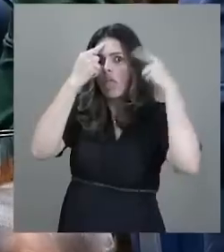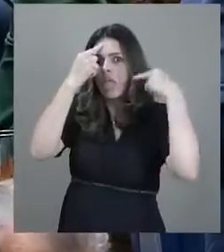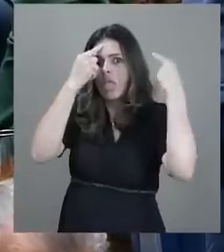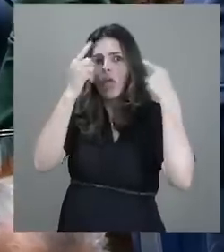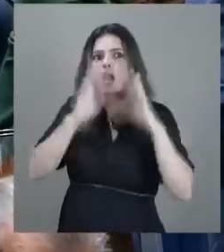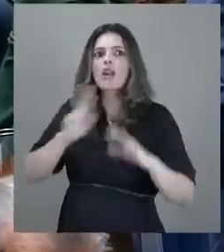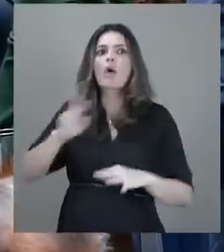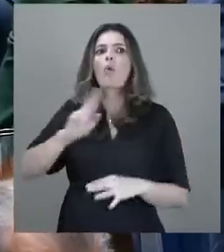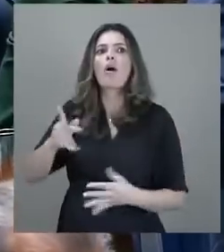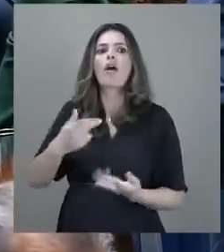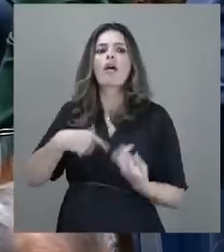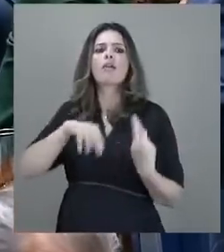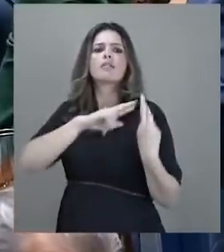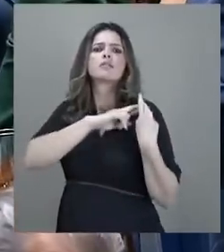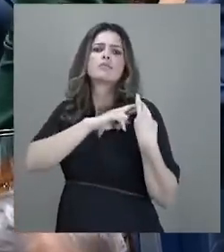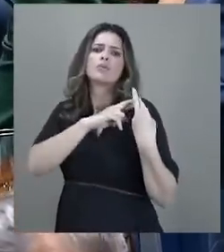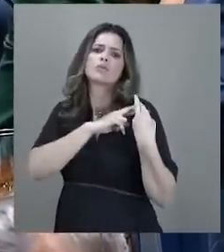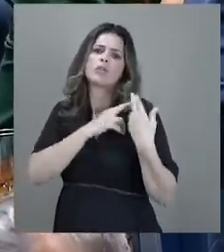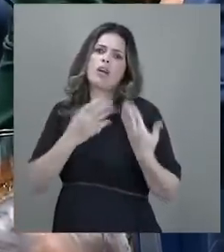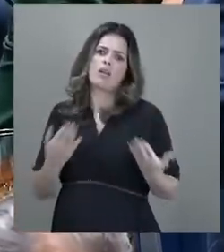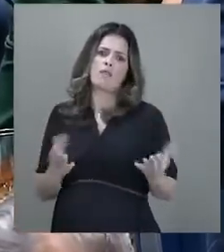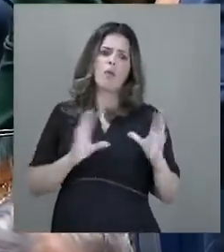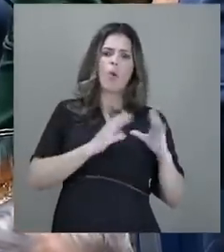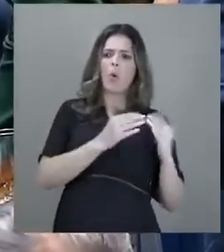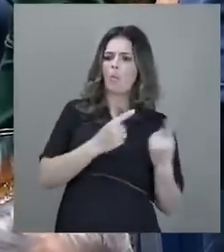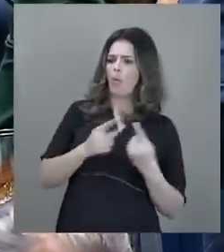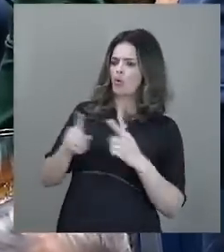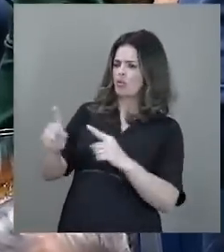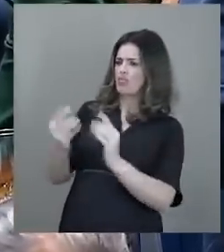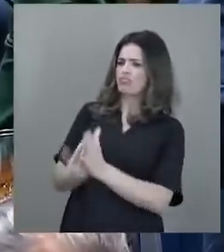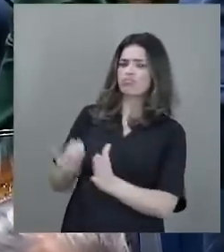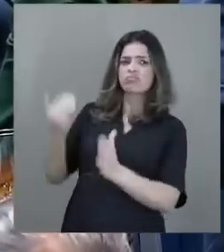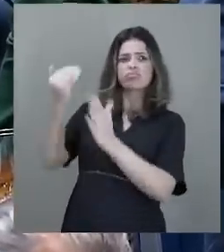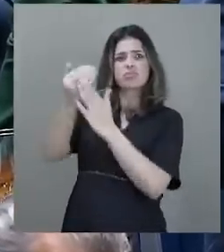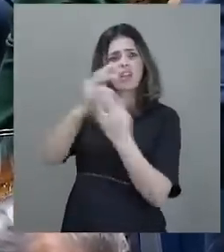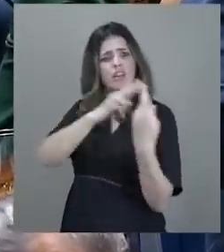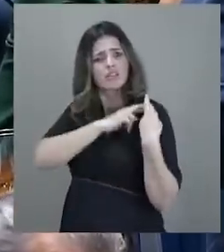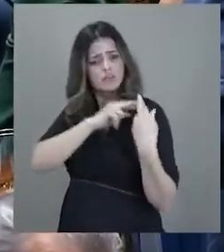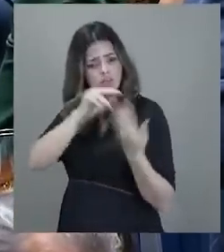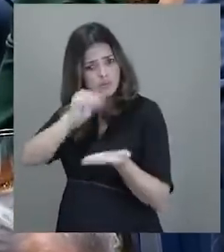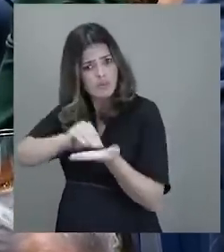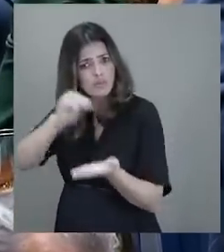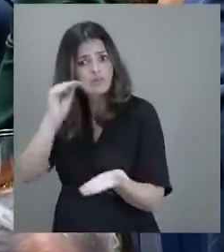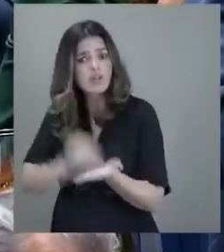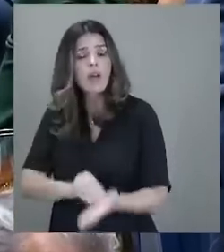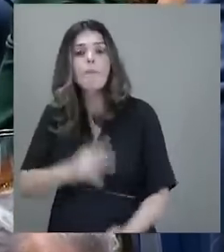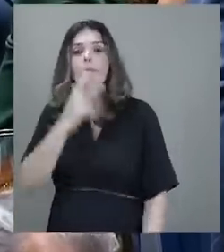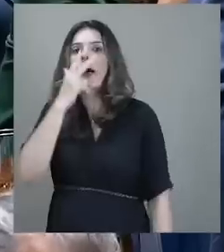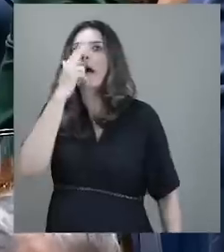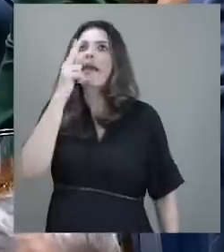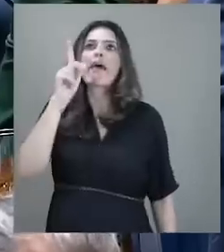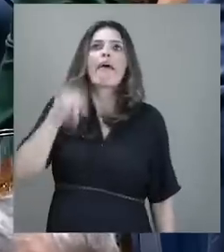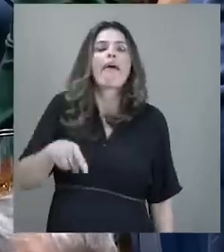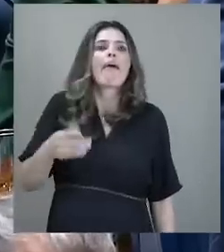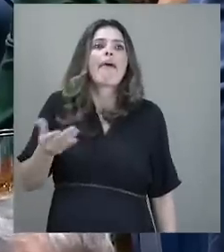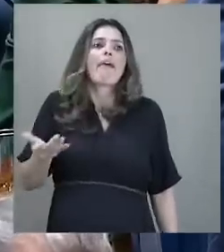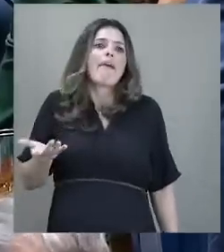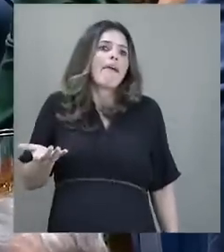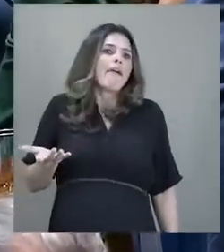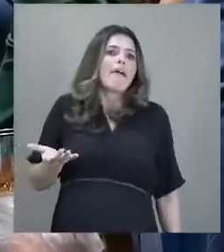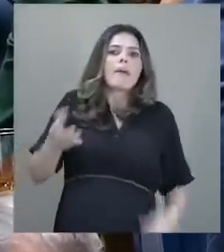limite da oposição para a irresponsabilidade, para a lógica de